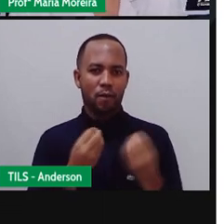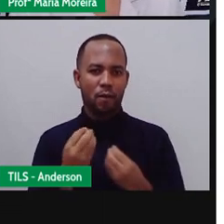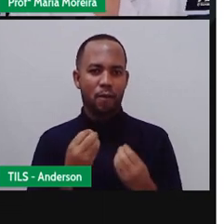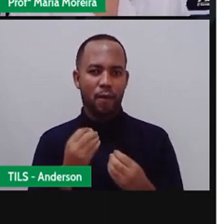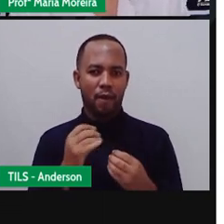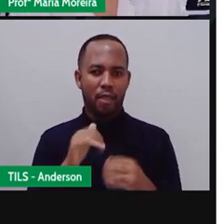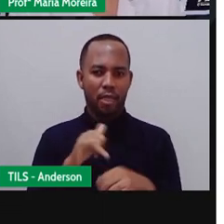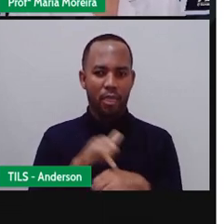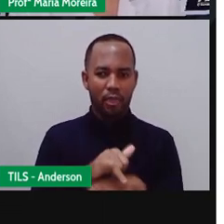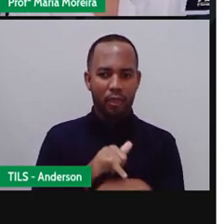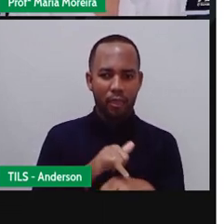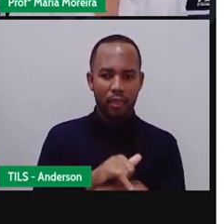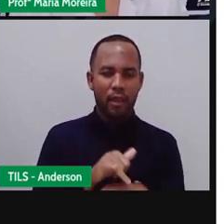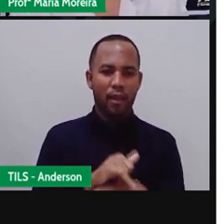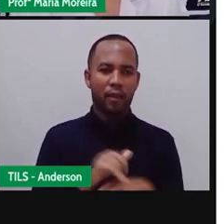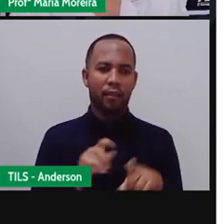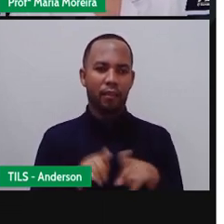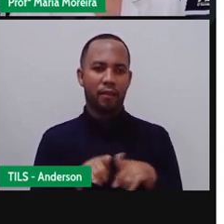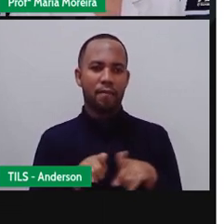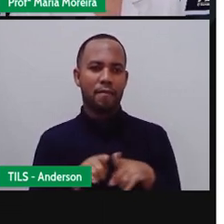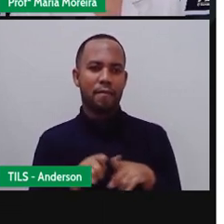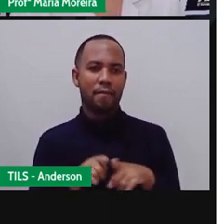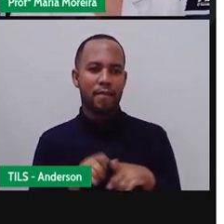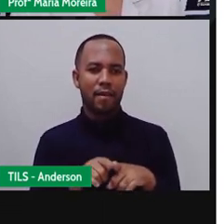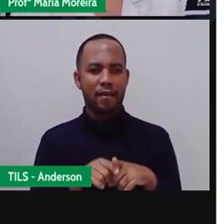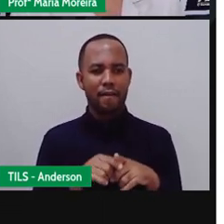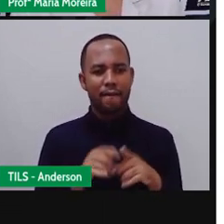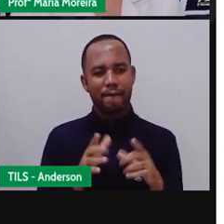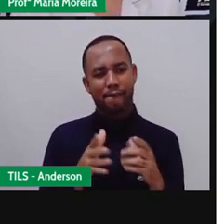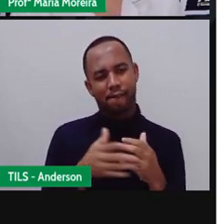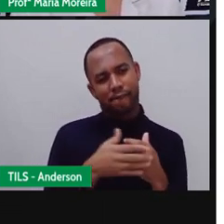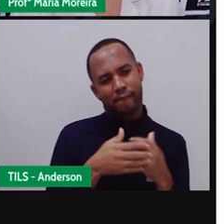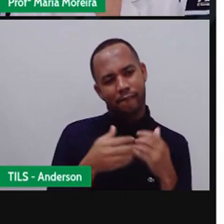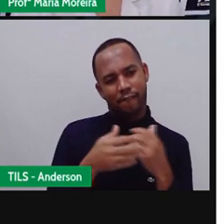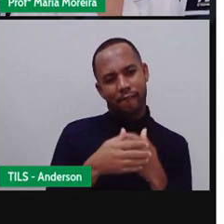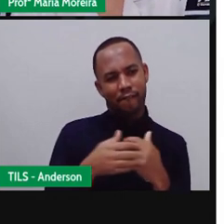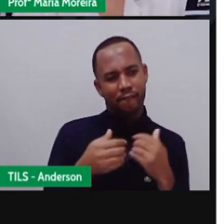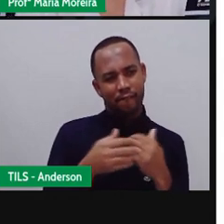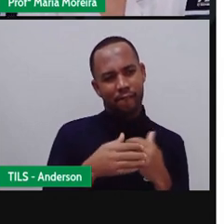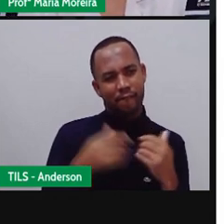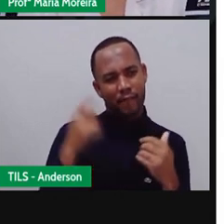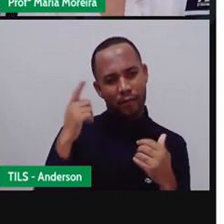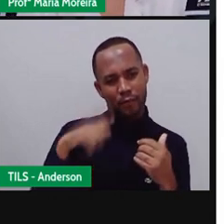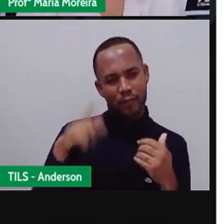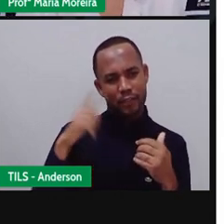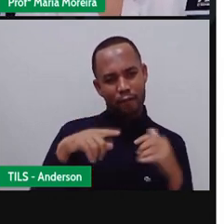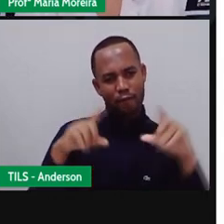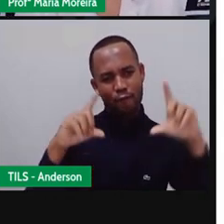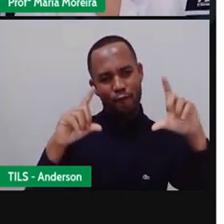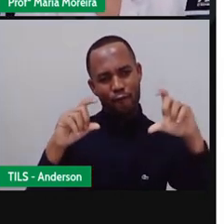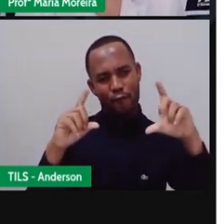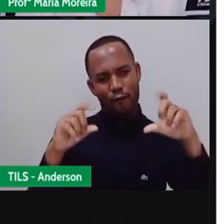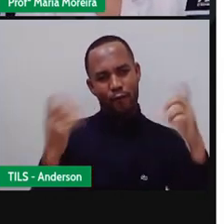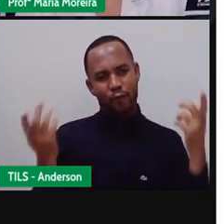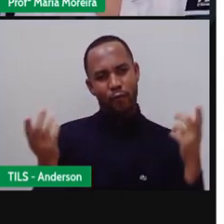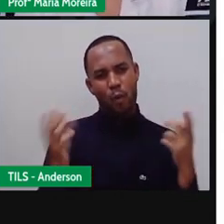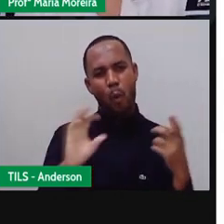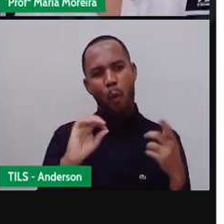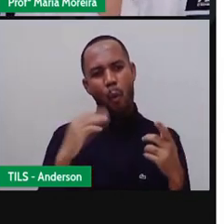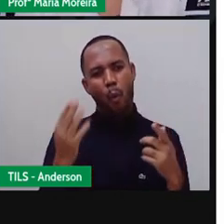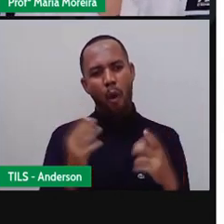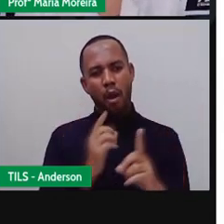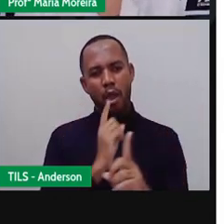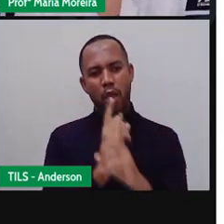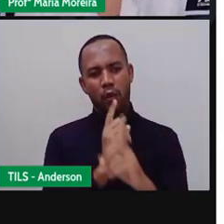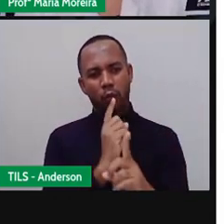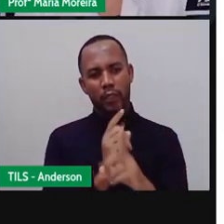internet para enganar, seduzir menores de idade na tentativa de conseguir fotos e até mesmo marcar encontro com